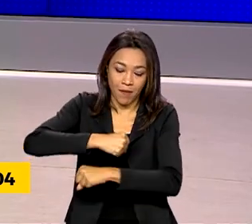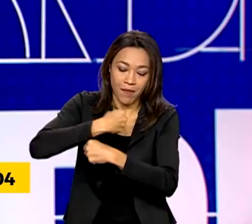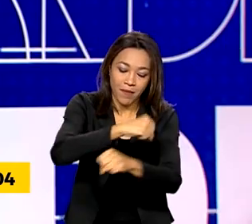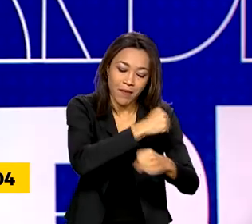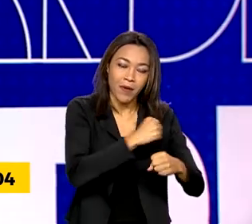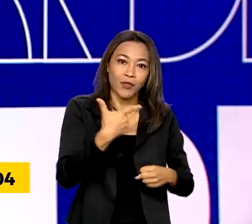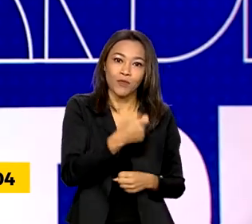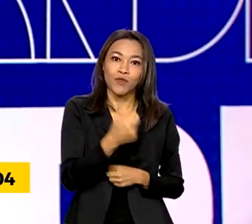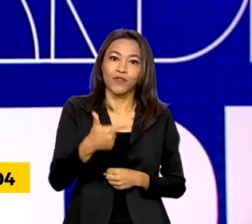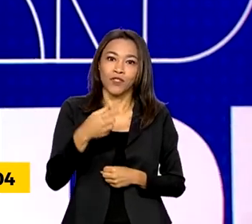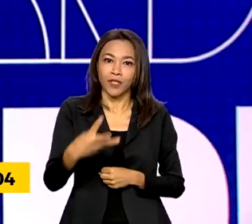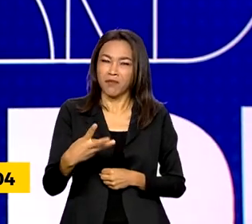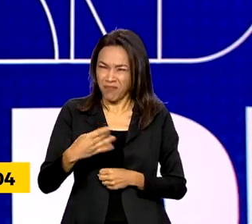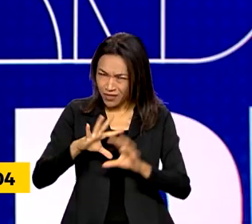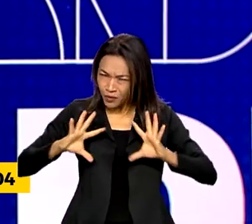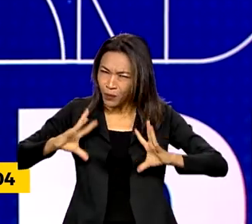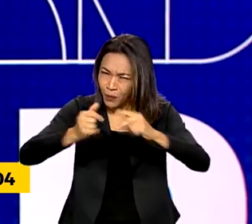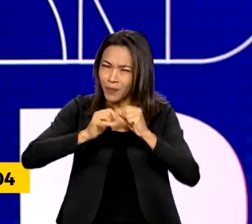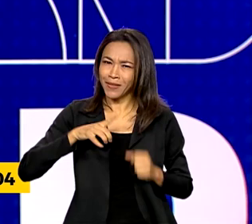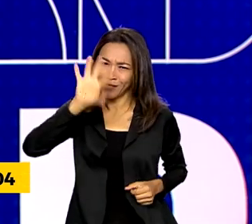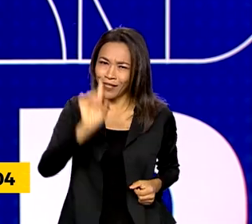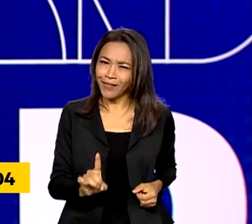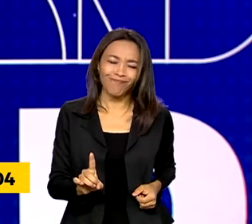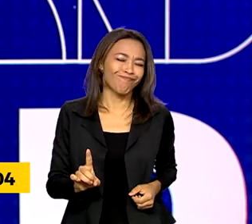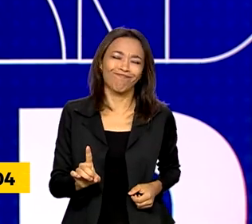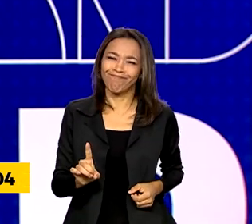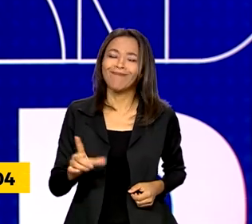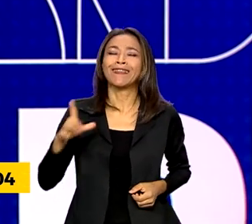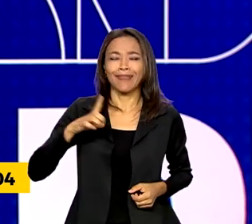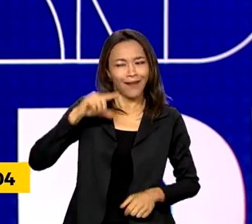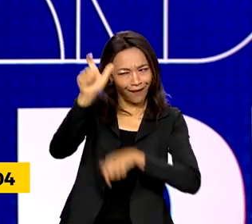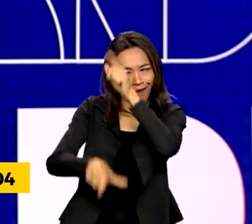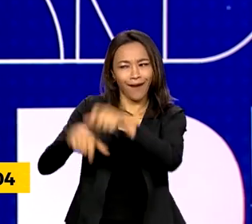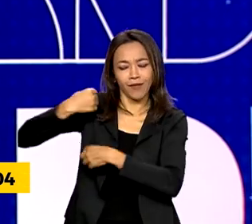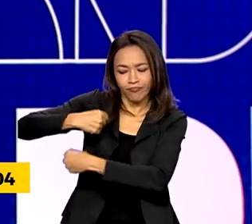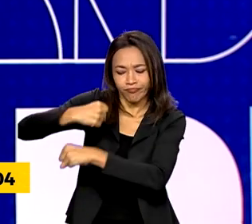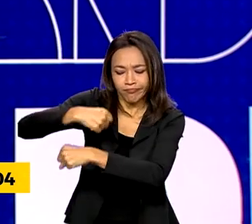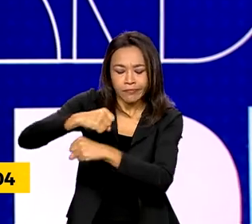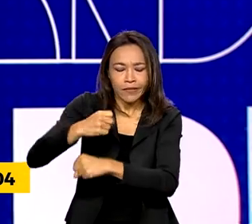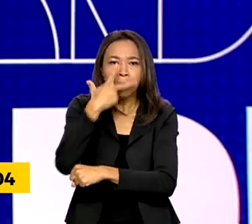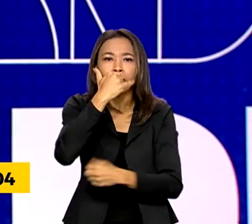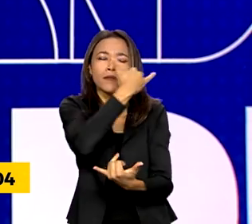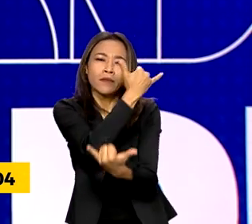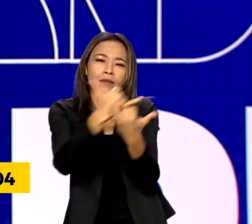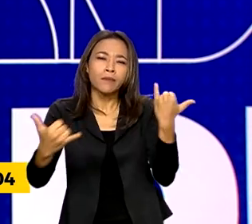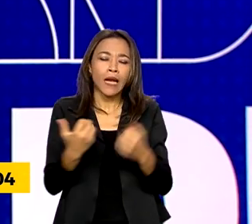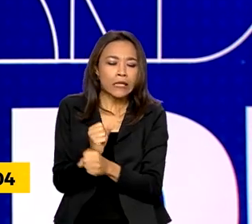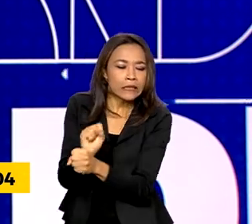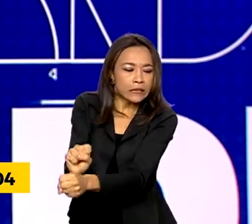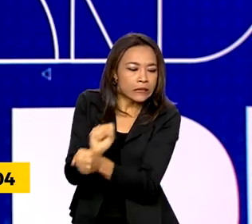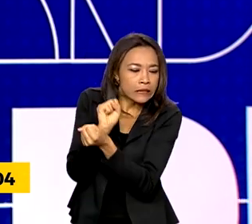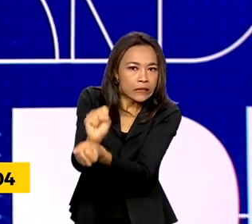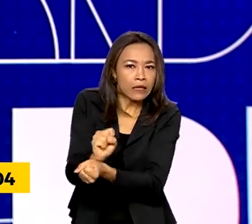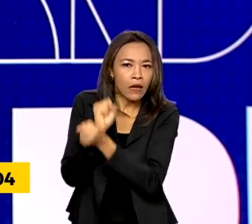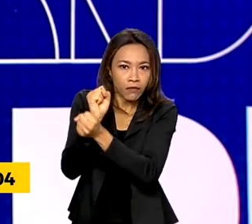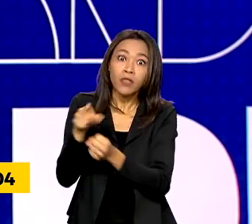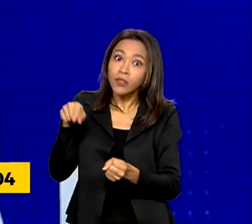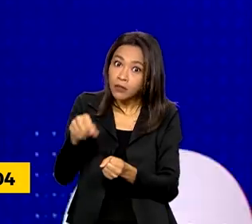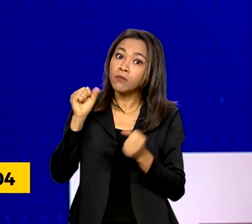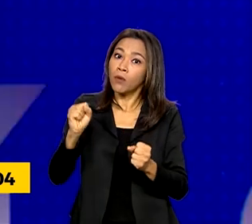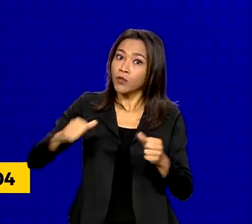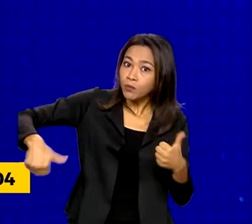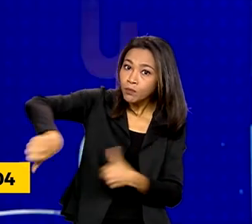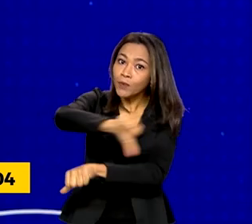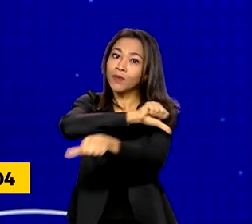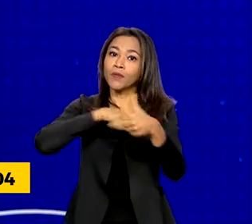direitos. Empregadas domésticas ainda são encontradas em situação semelhante à escravidão, realidade que pode mudar com o